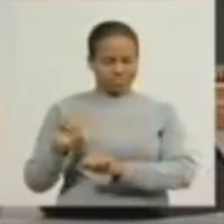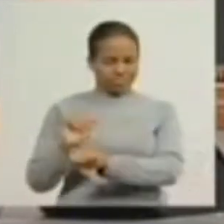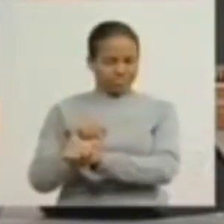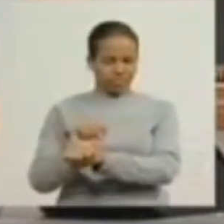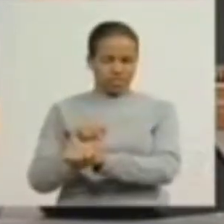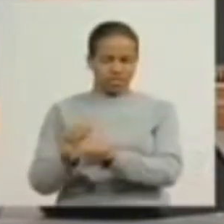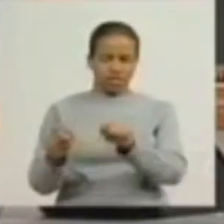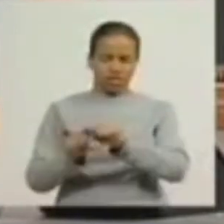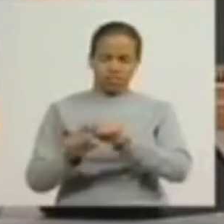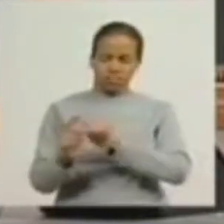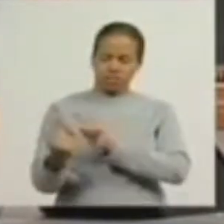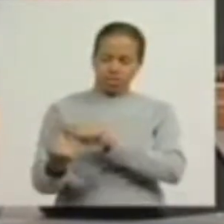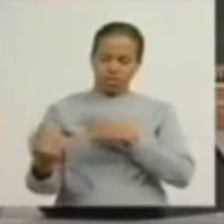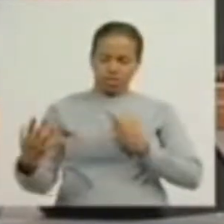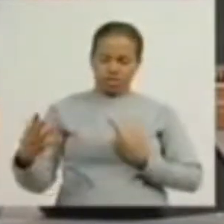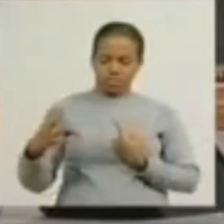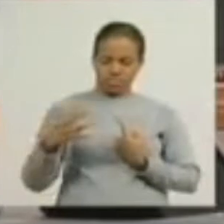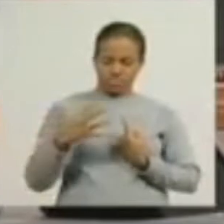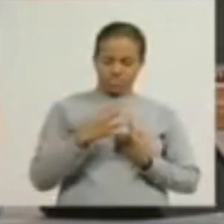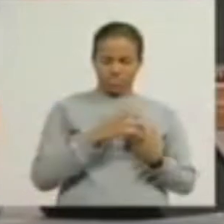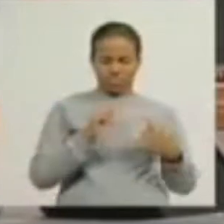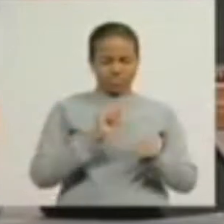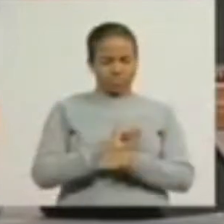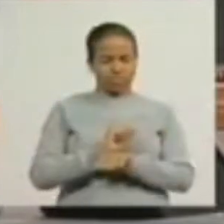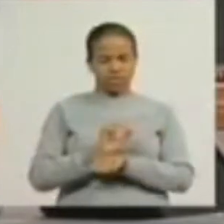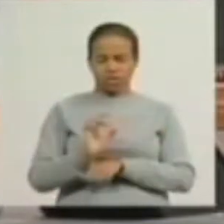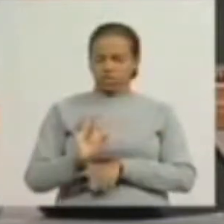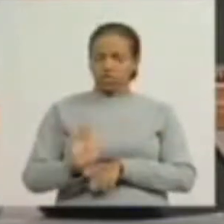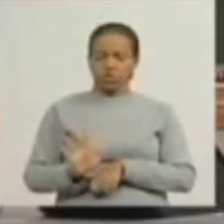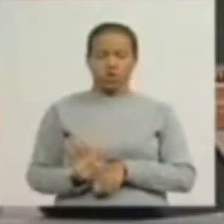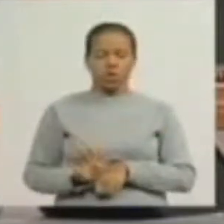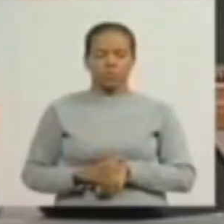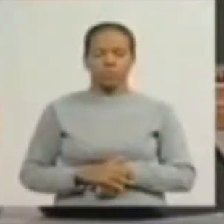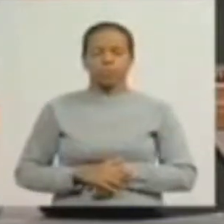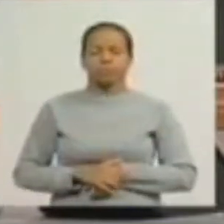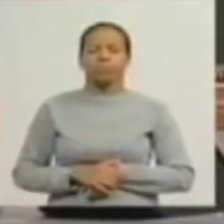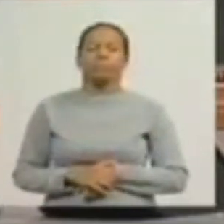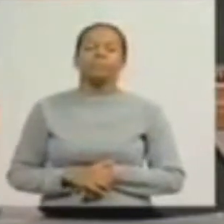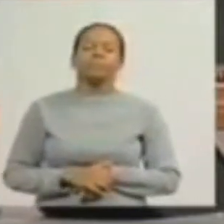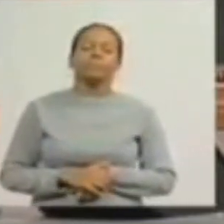pare de me perseguir só isso que eu quero Senhor